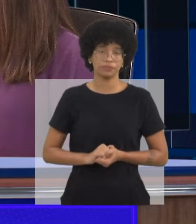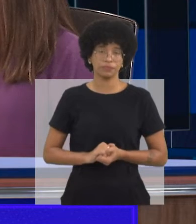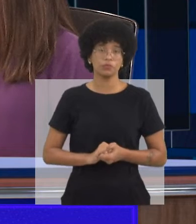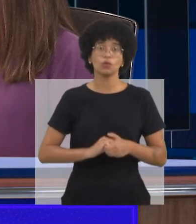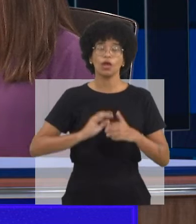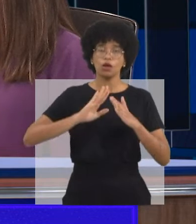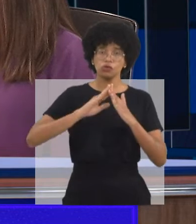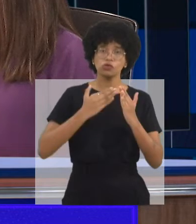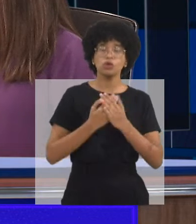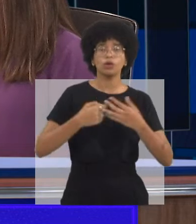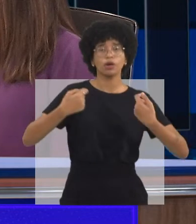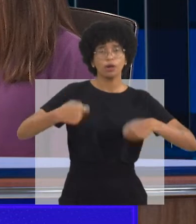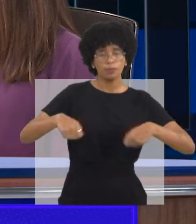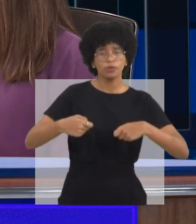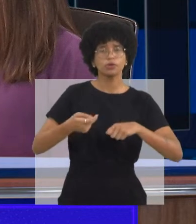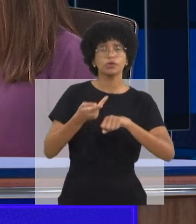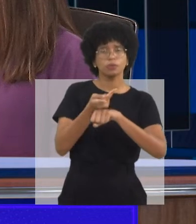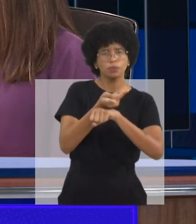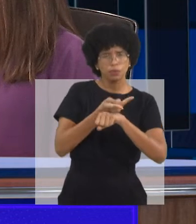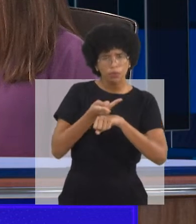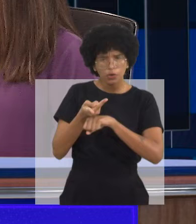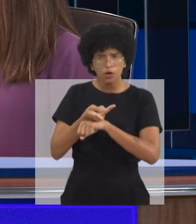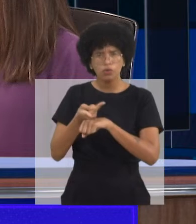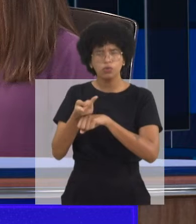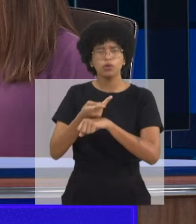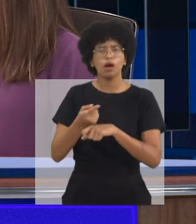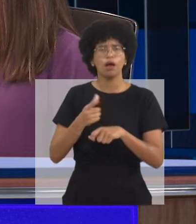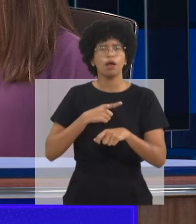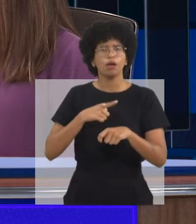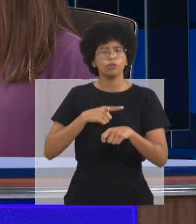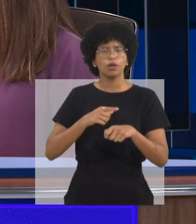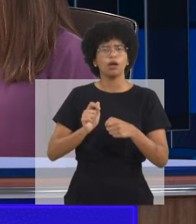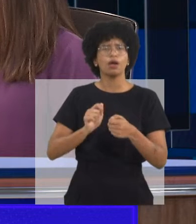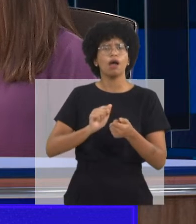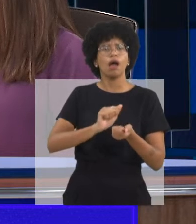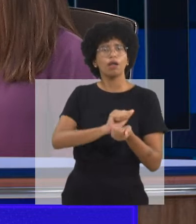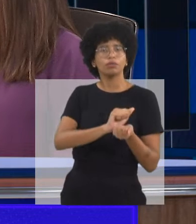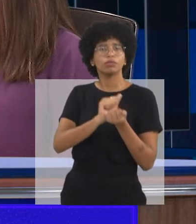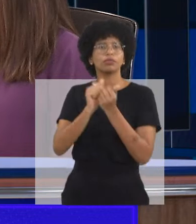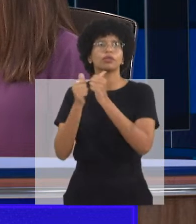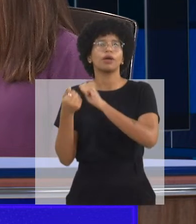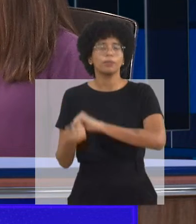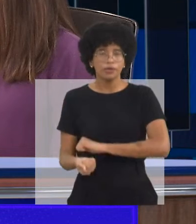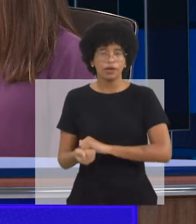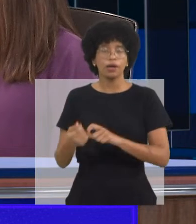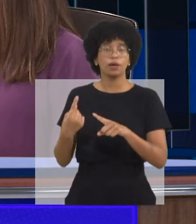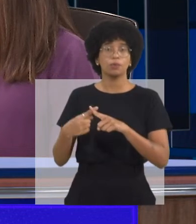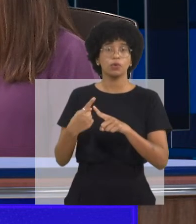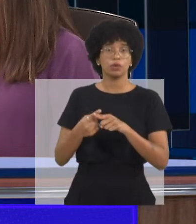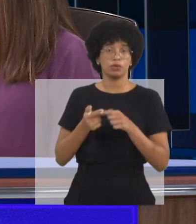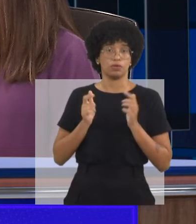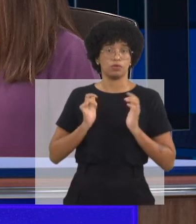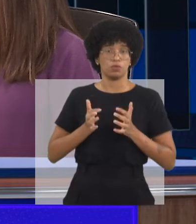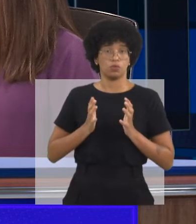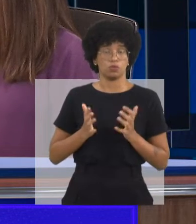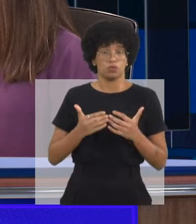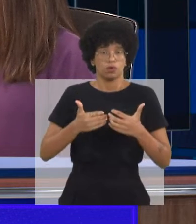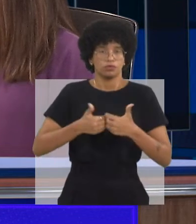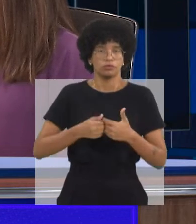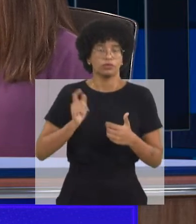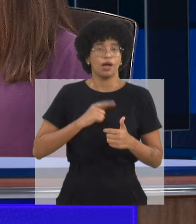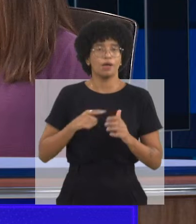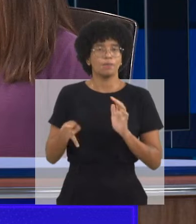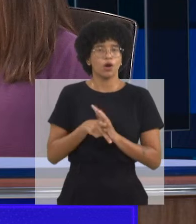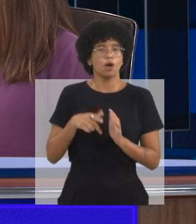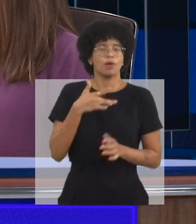gente ainda, lamentavelmente, Samara, a gente já ouve o... Ah, a escola não está preparada para receber uma criança. Não tem essa história, não.